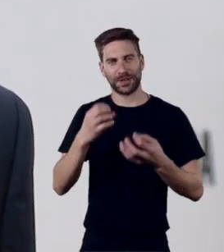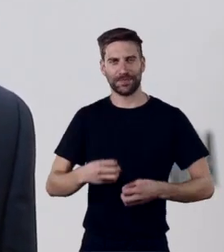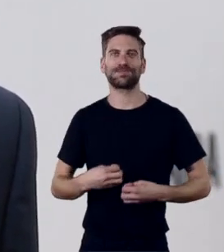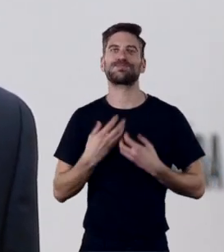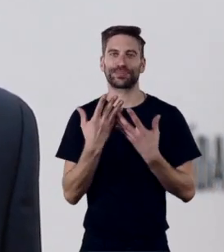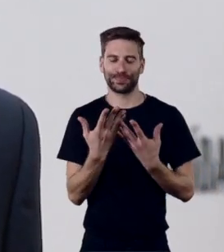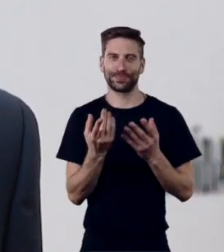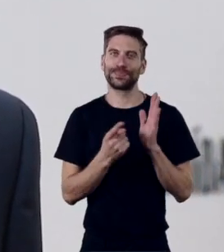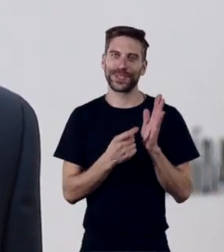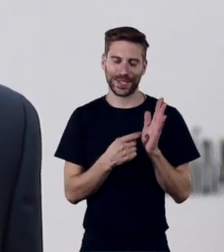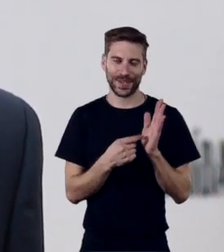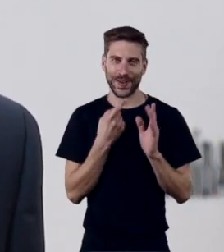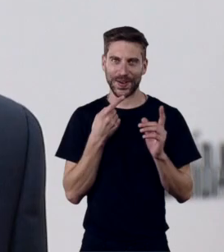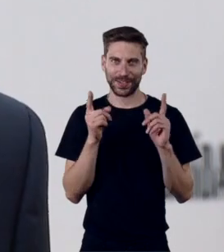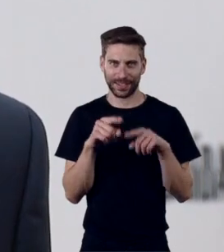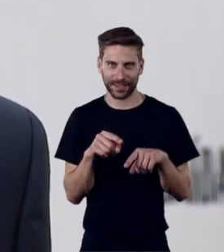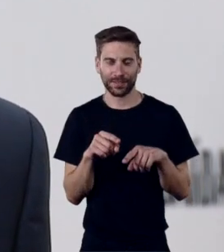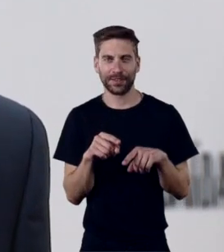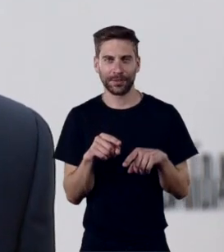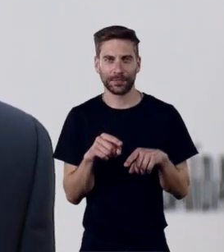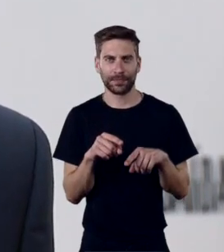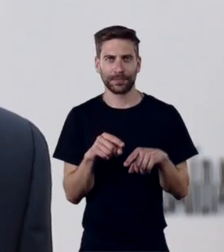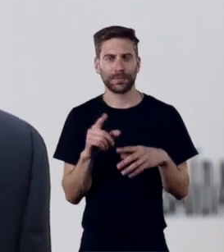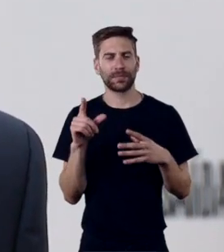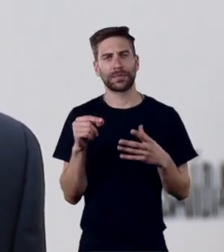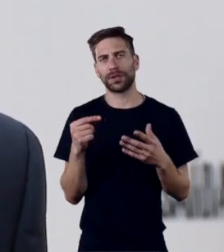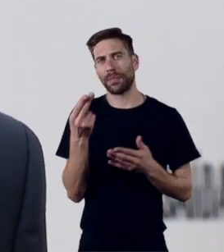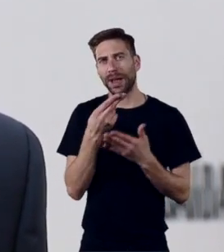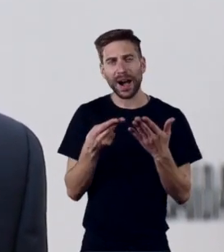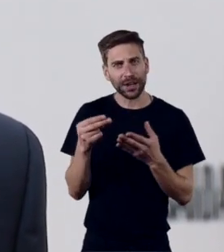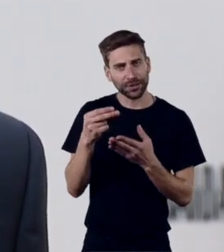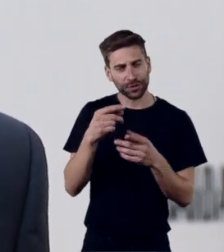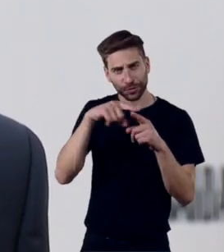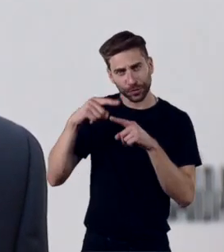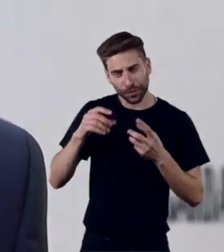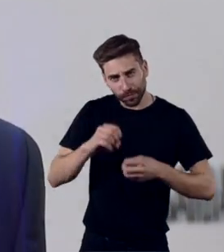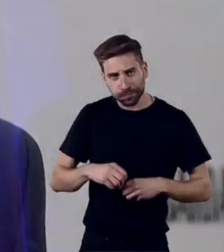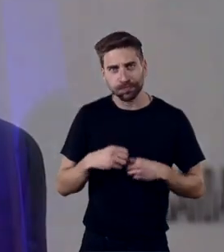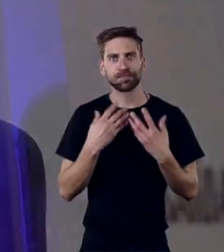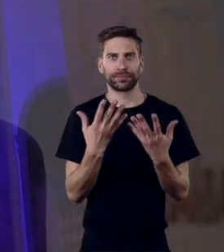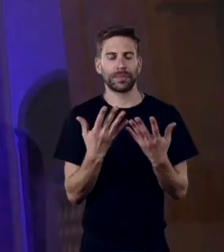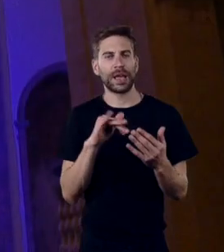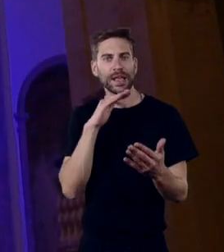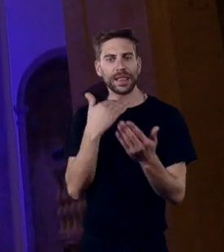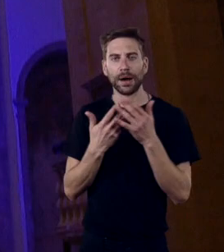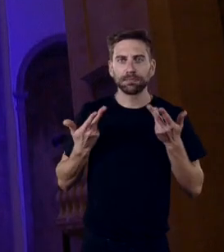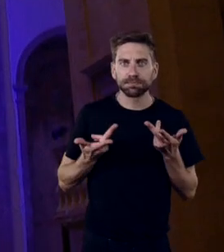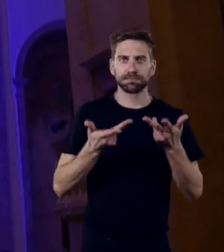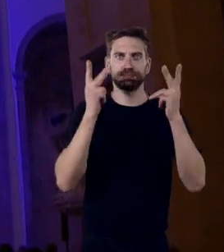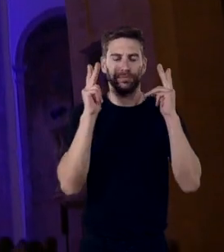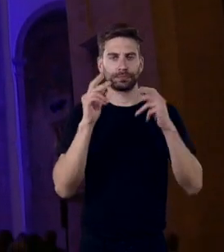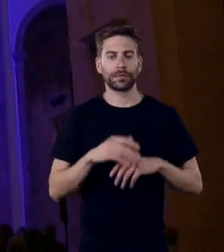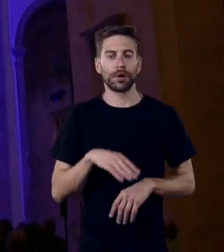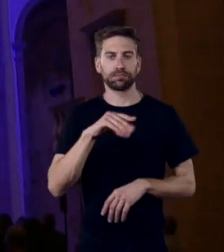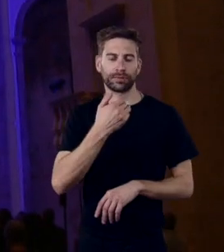ser comprometida e todas as formas de arte estarem a servir à liberdade. Coimbra é sempre